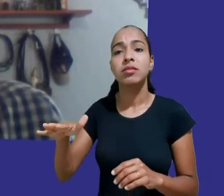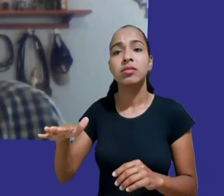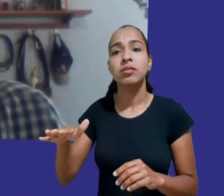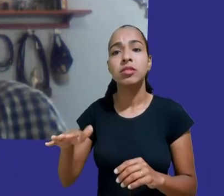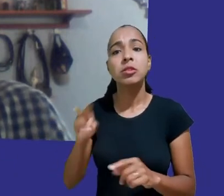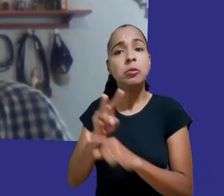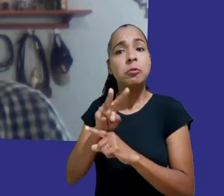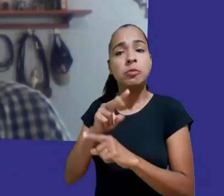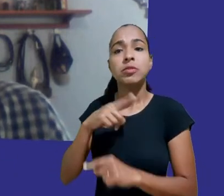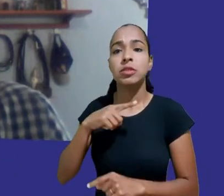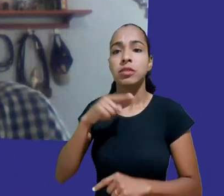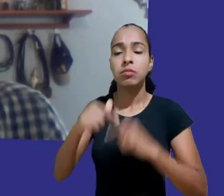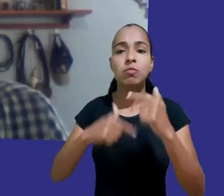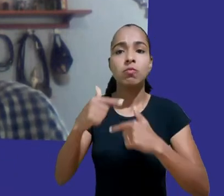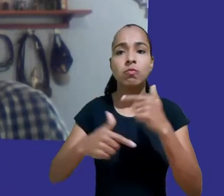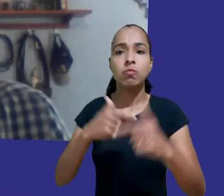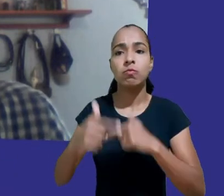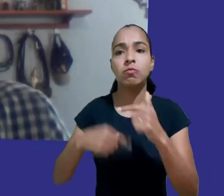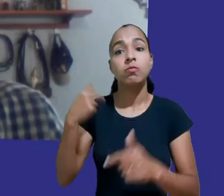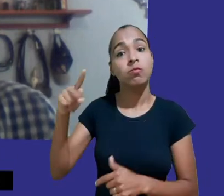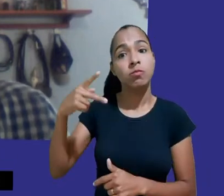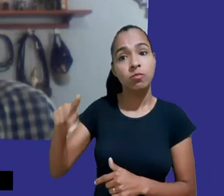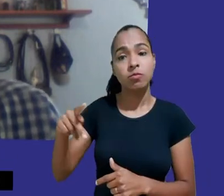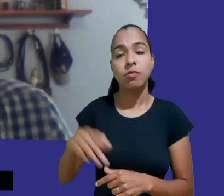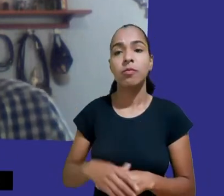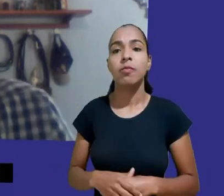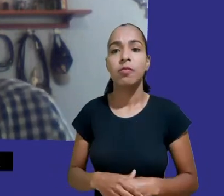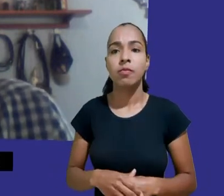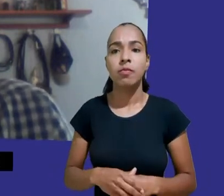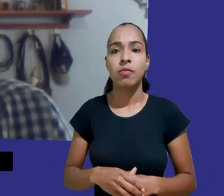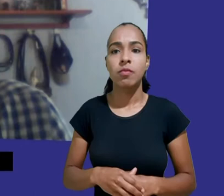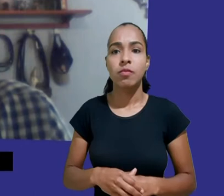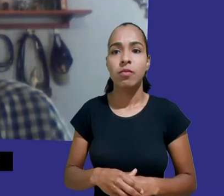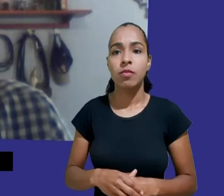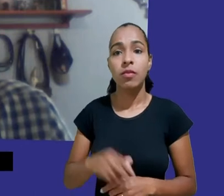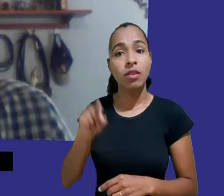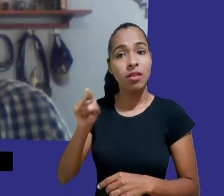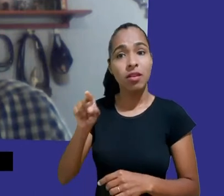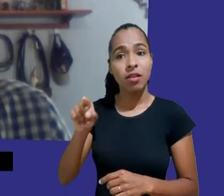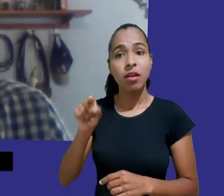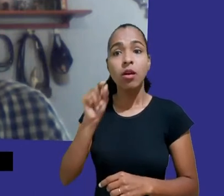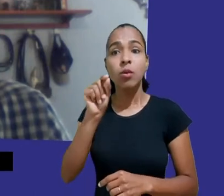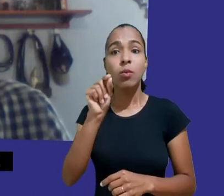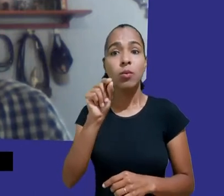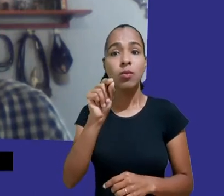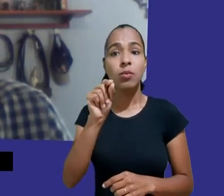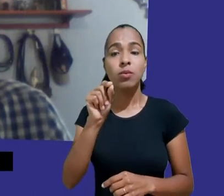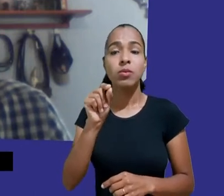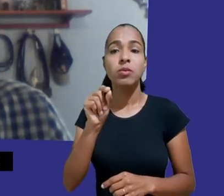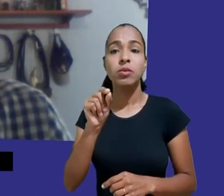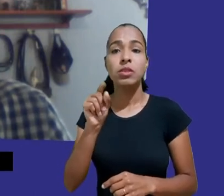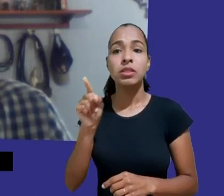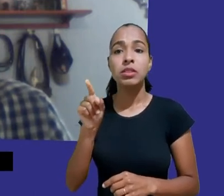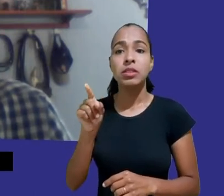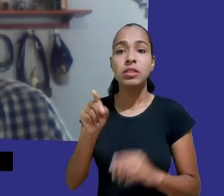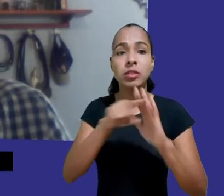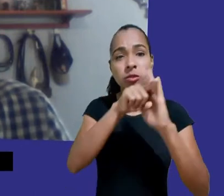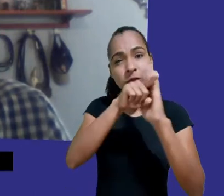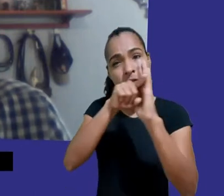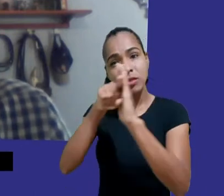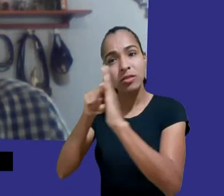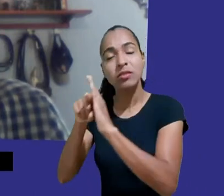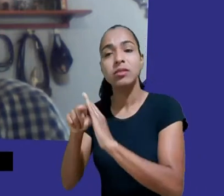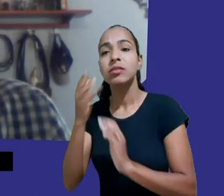Além disso, ela é Global Leader for Young Children pelo World Forum Foundation e líder executiva em desenvolvimento da primeira infância pelo Núcleo de